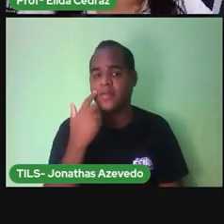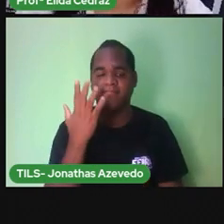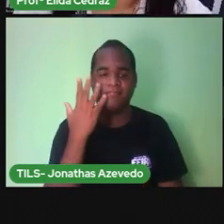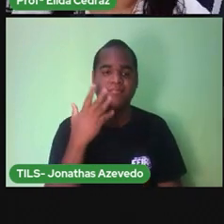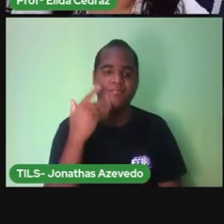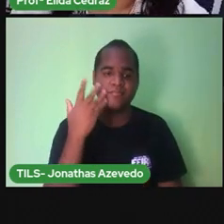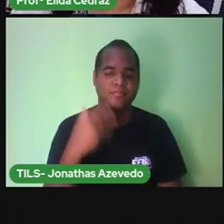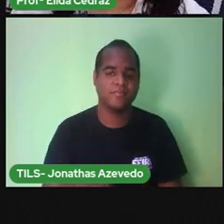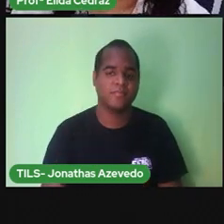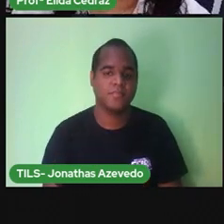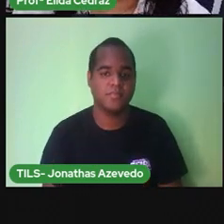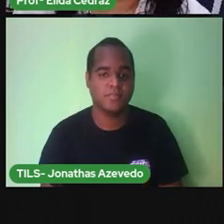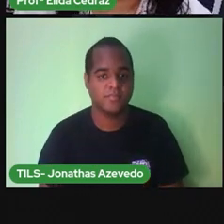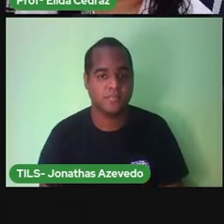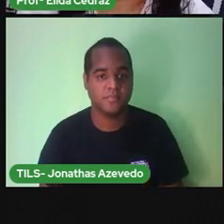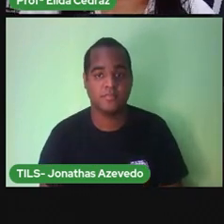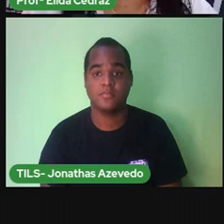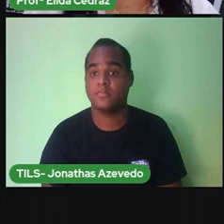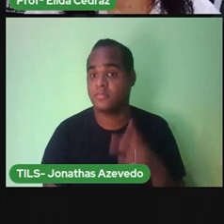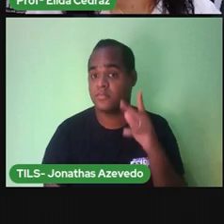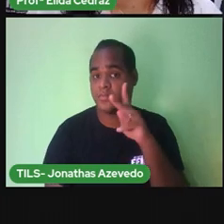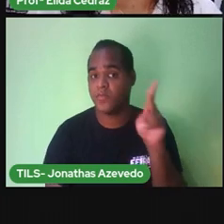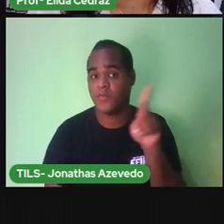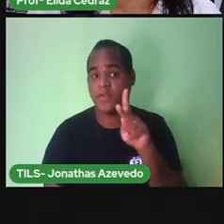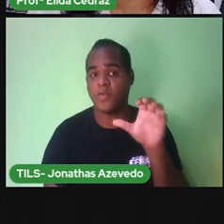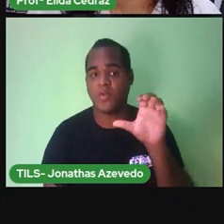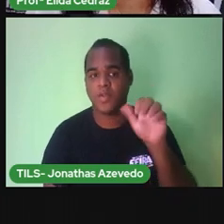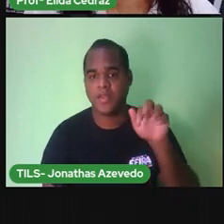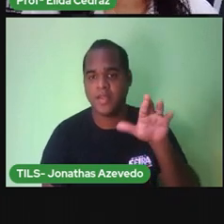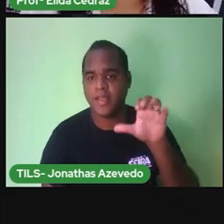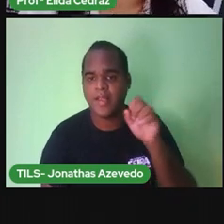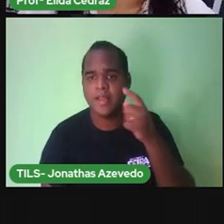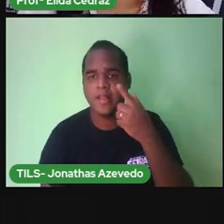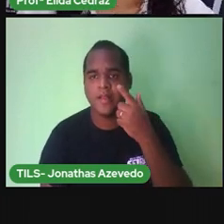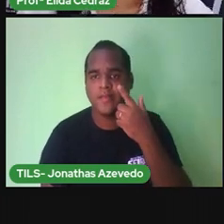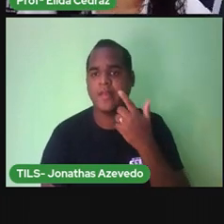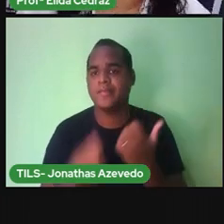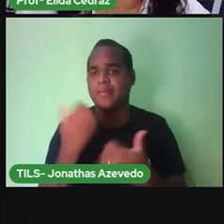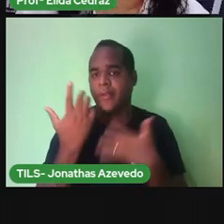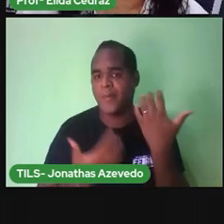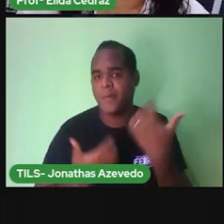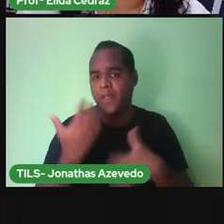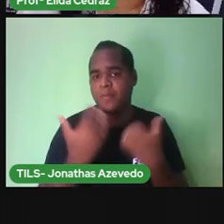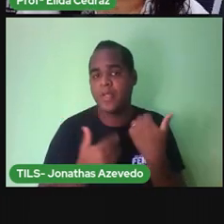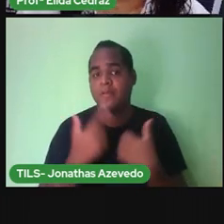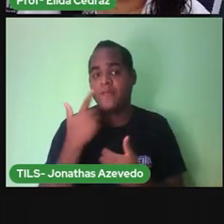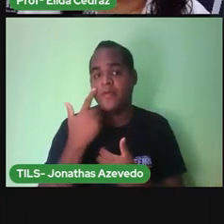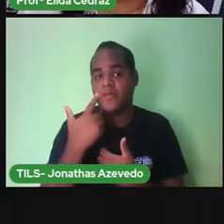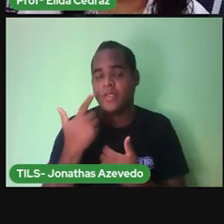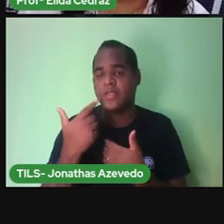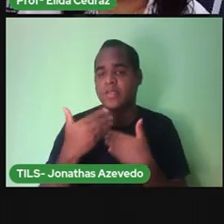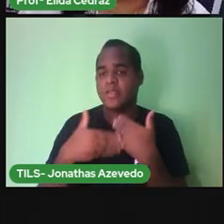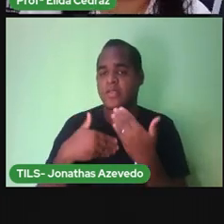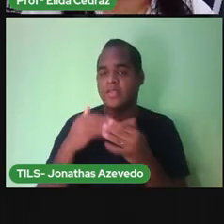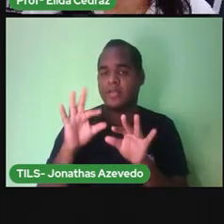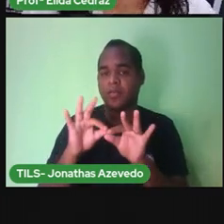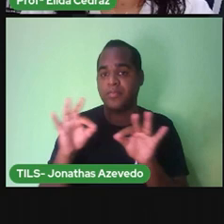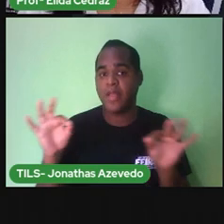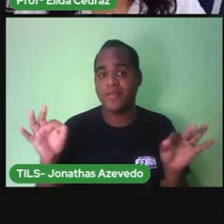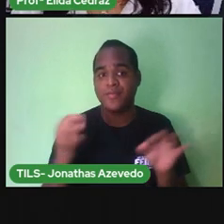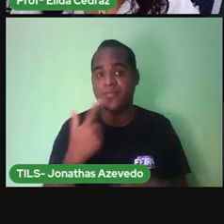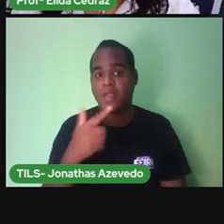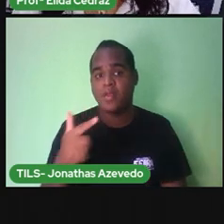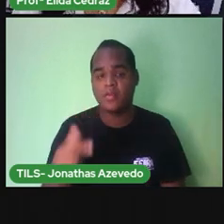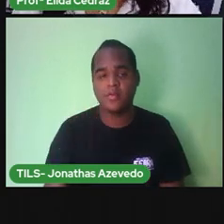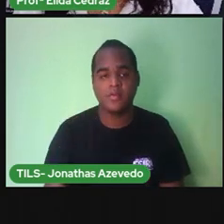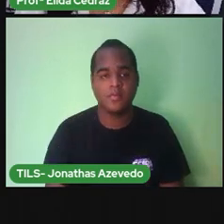O professor Carlos Resolveu Medi-las E viu Que estava Sem a fita Métrica Então